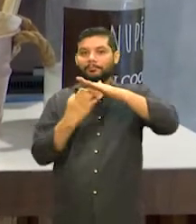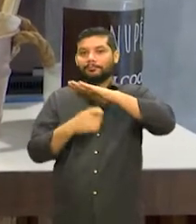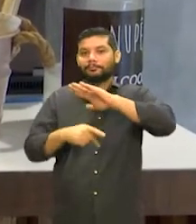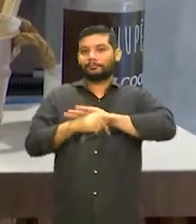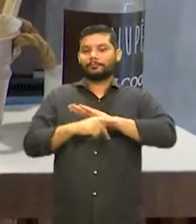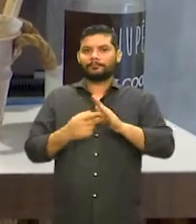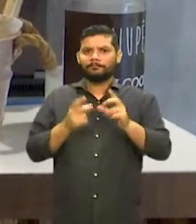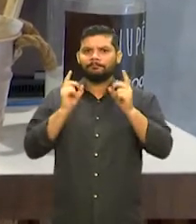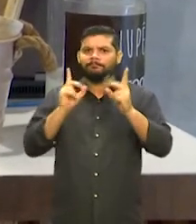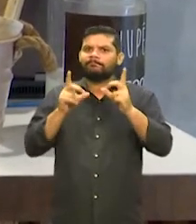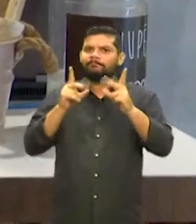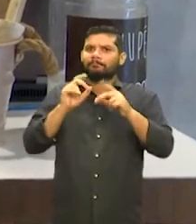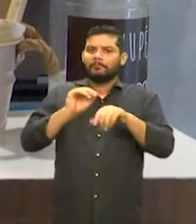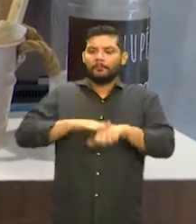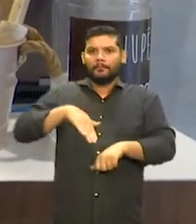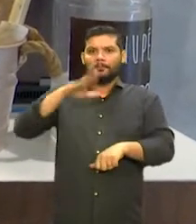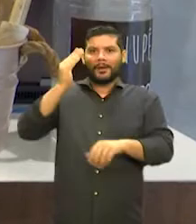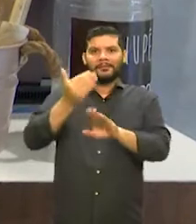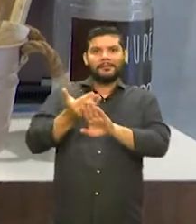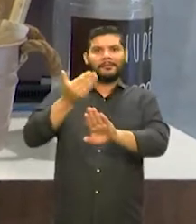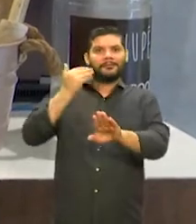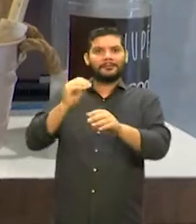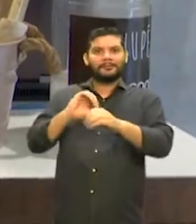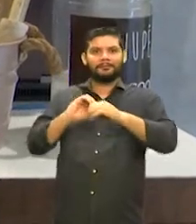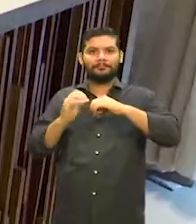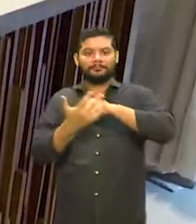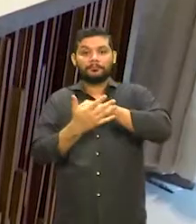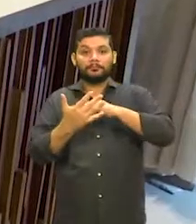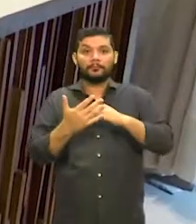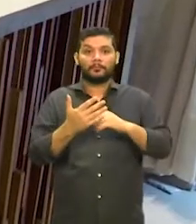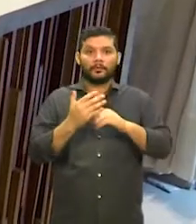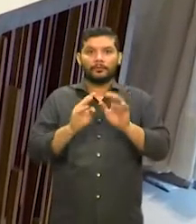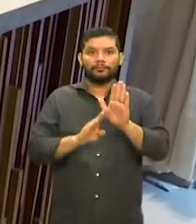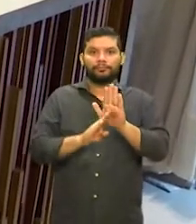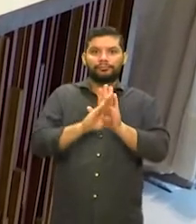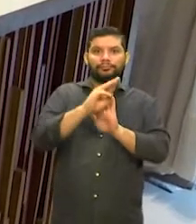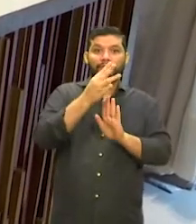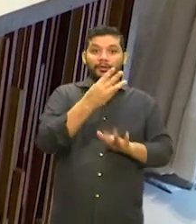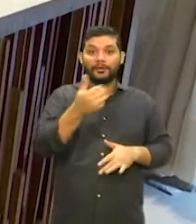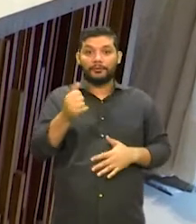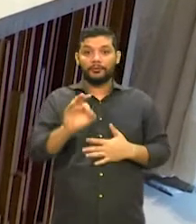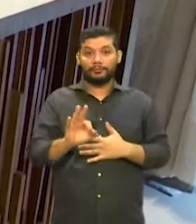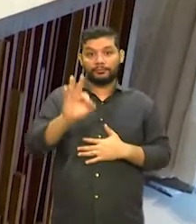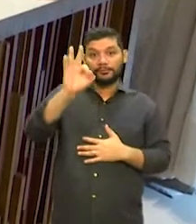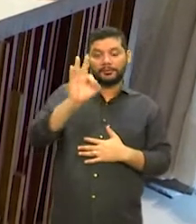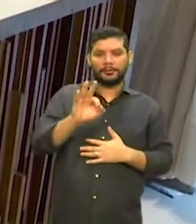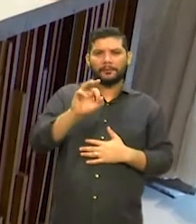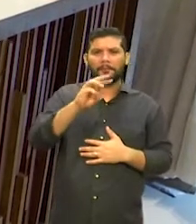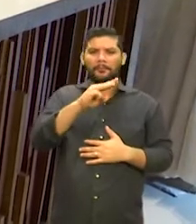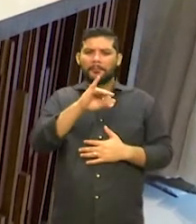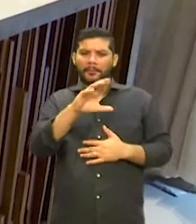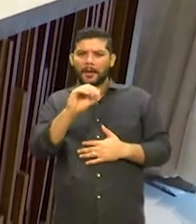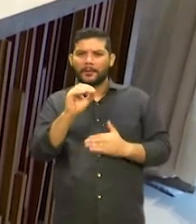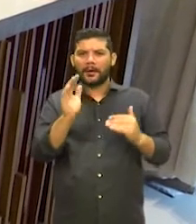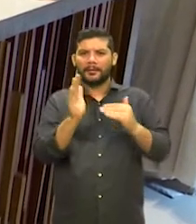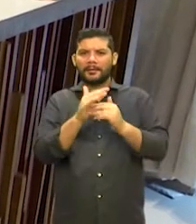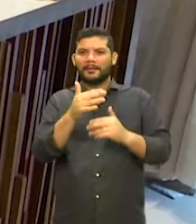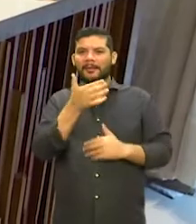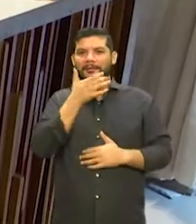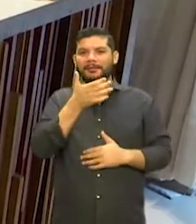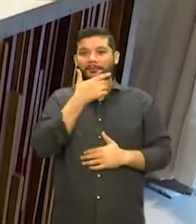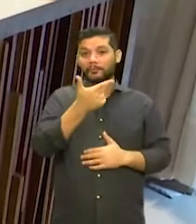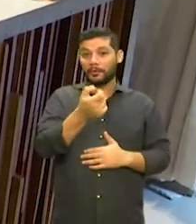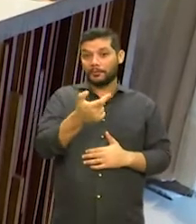antes da pandemia. O faturamento cresceu cerca de 31% de maio a dezembro de 2020. O